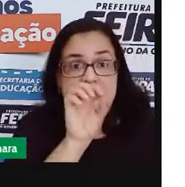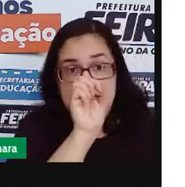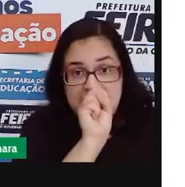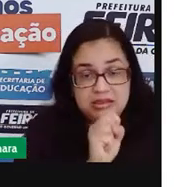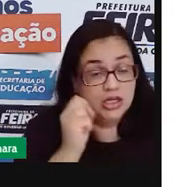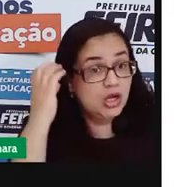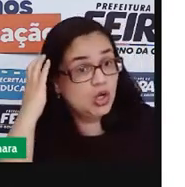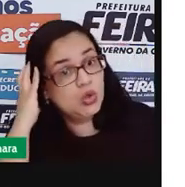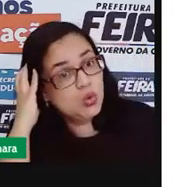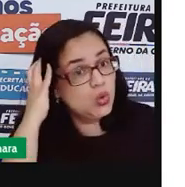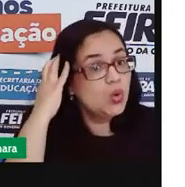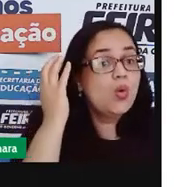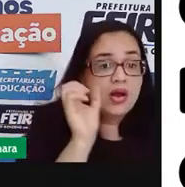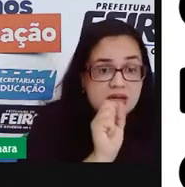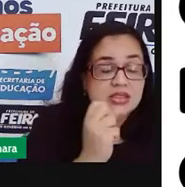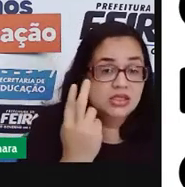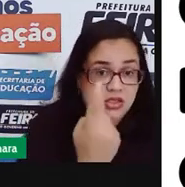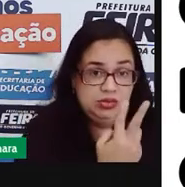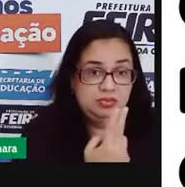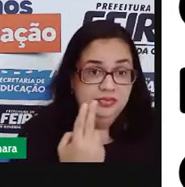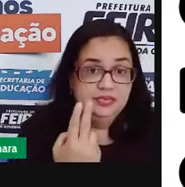o som de S mesmo.